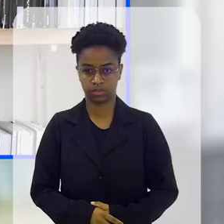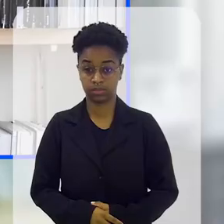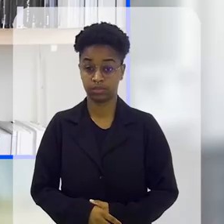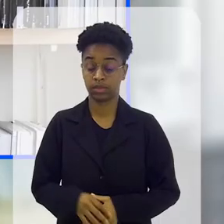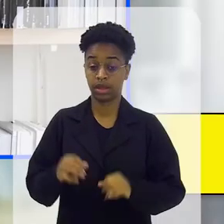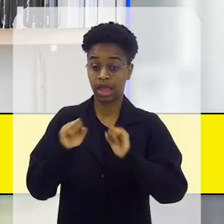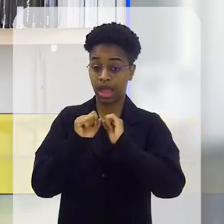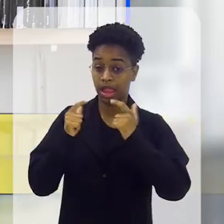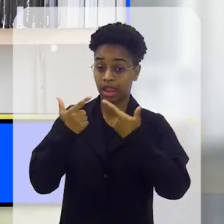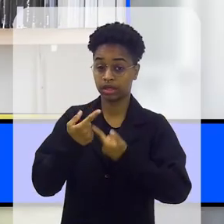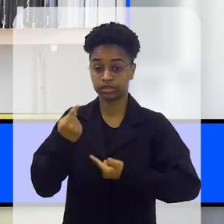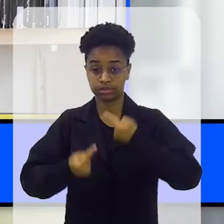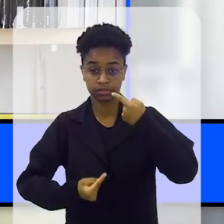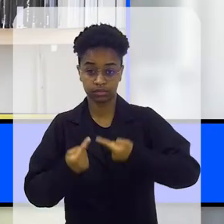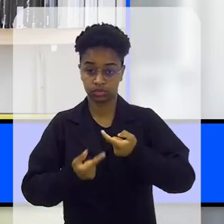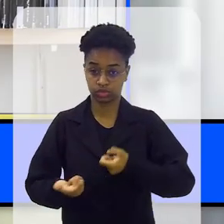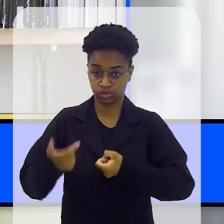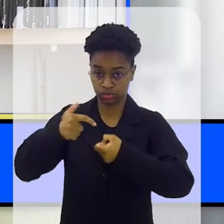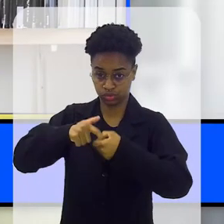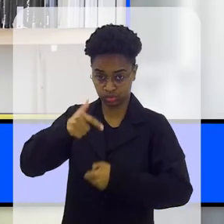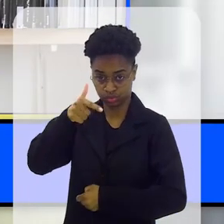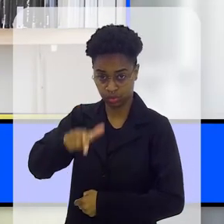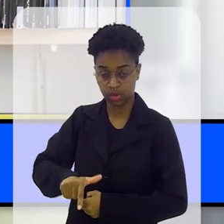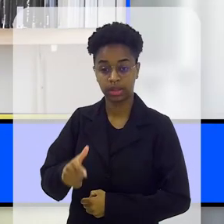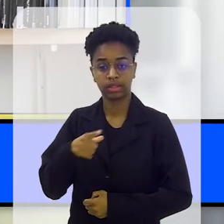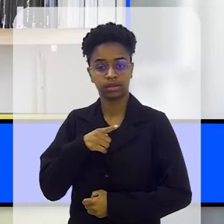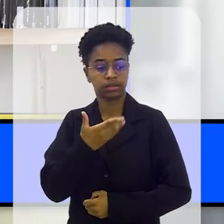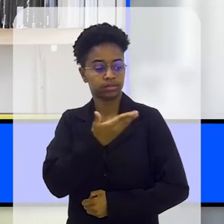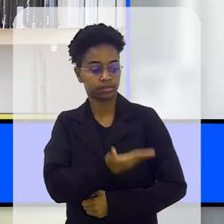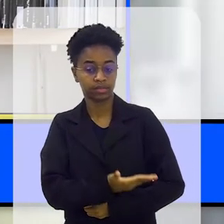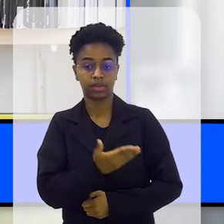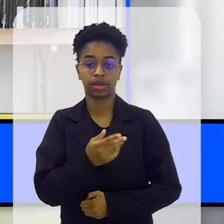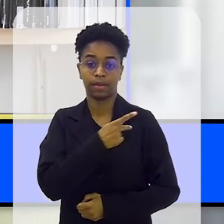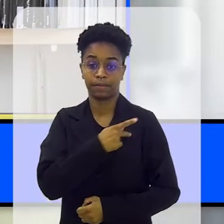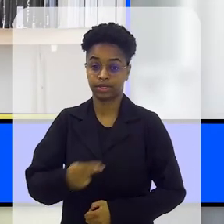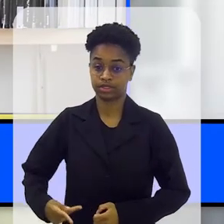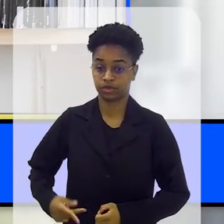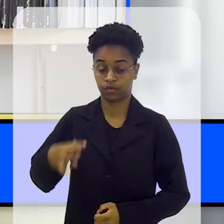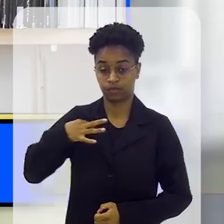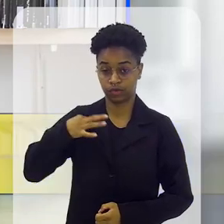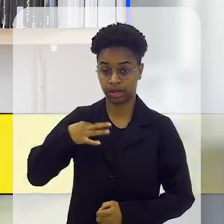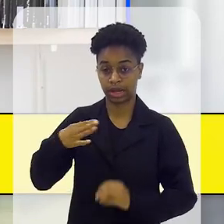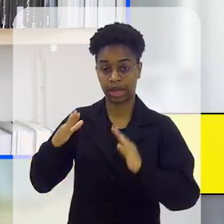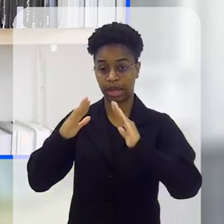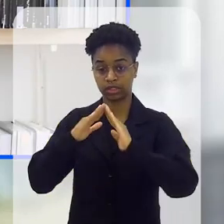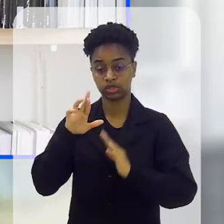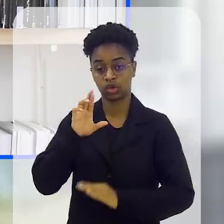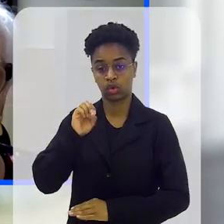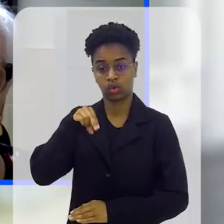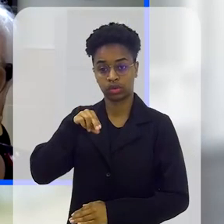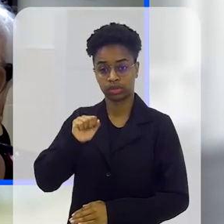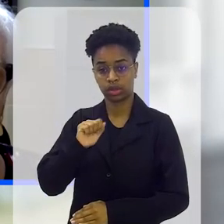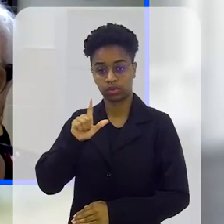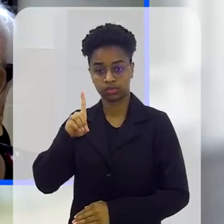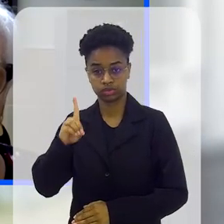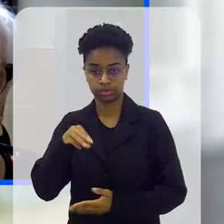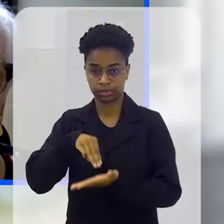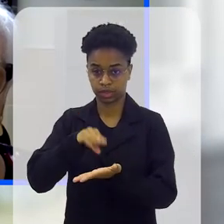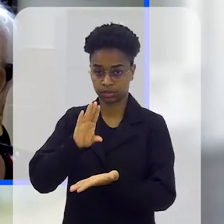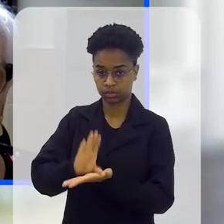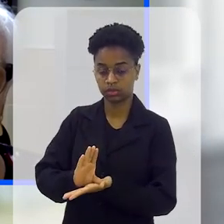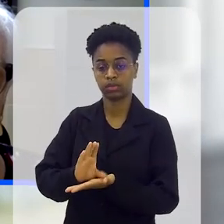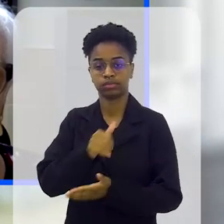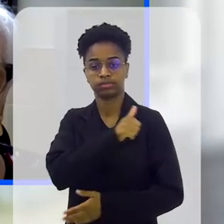O Alerj Debate está de volta. Eu tenho aqui ao meu lado a presidente voluntária da casa Ronald McDonald no Rio de